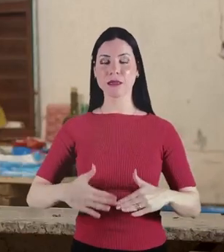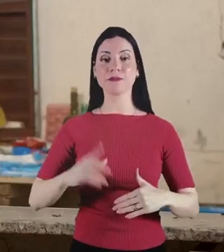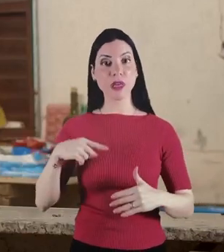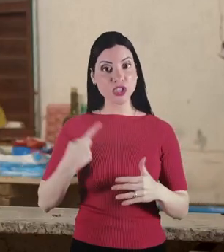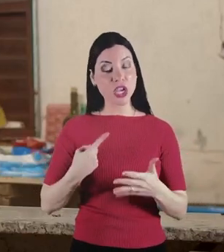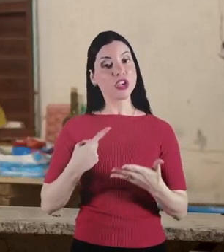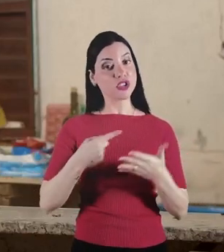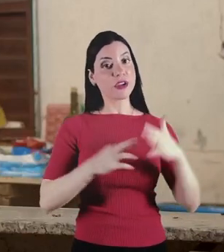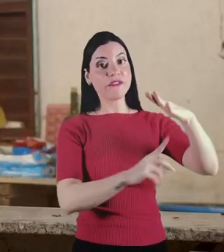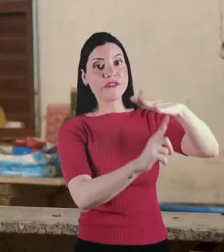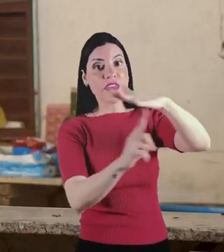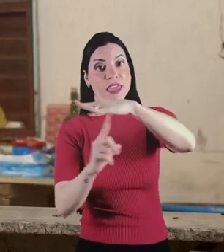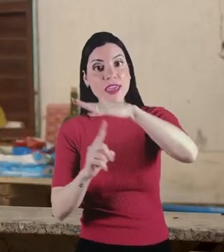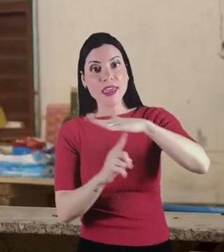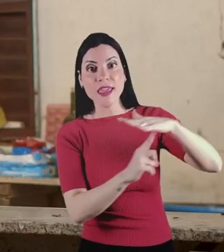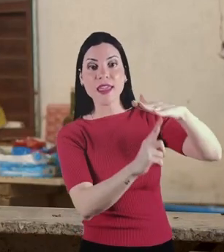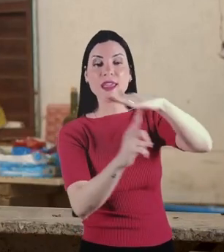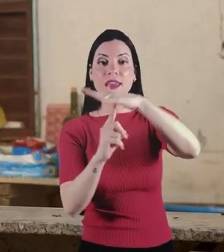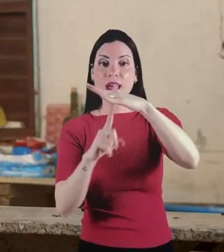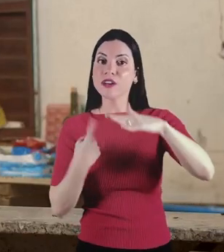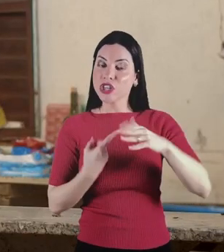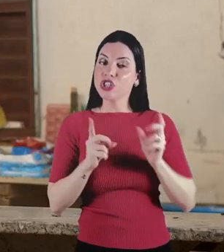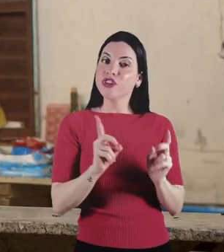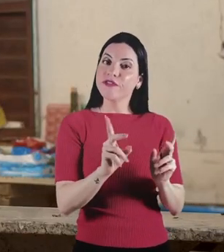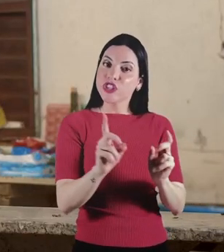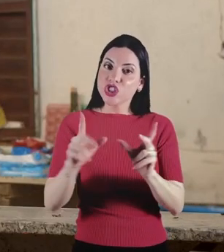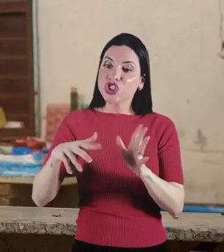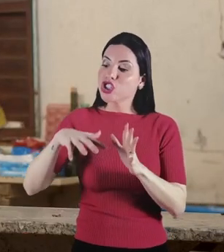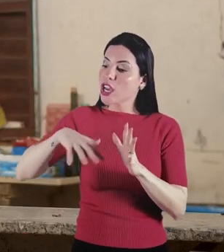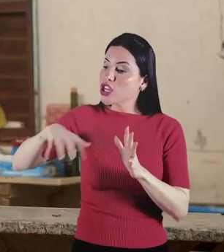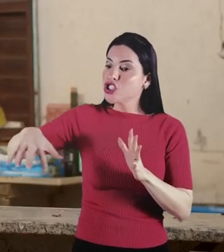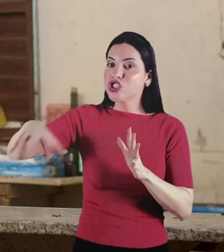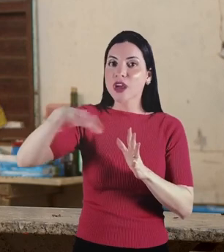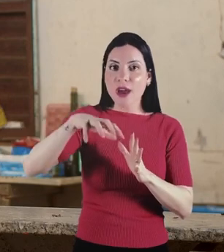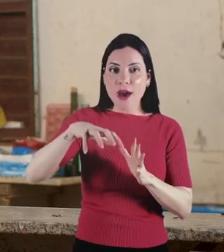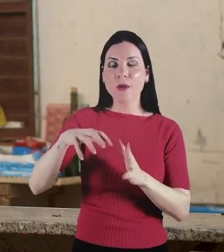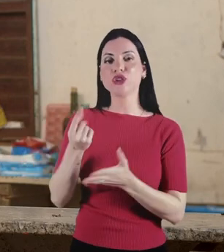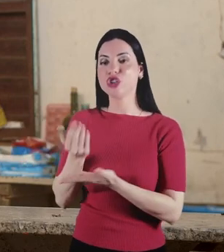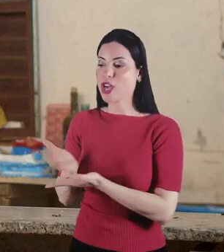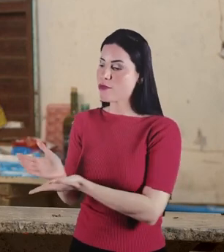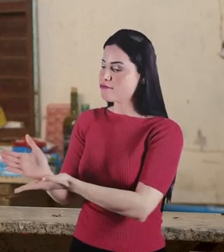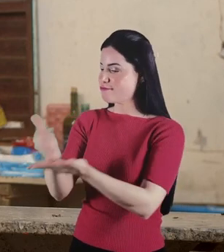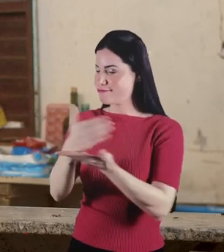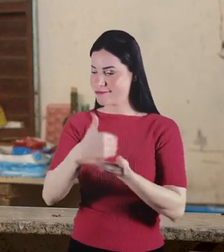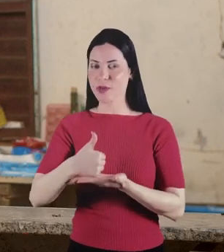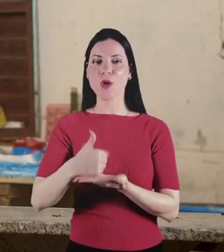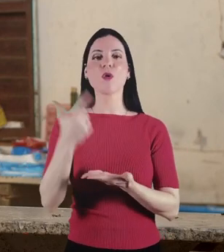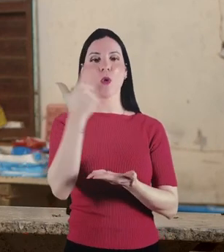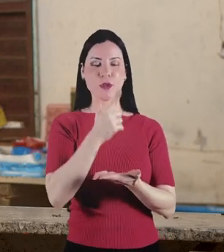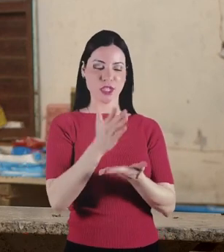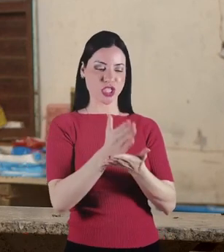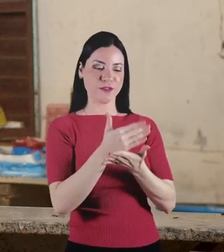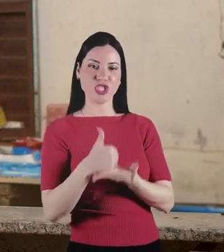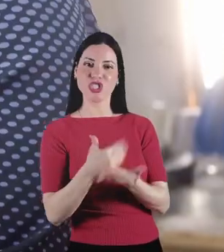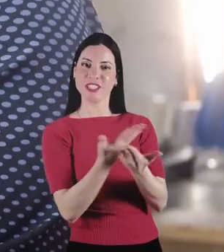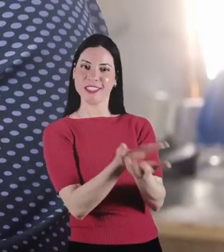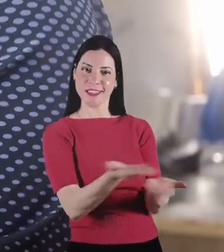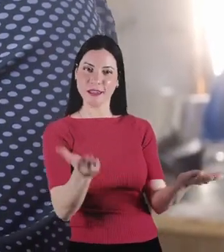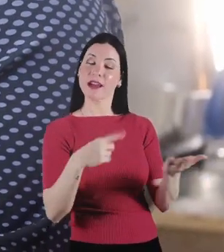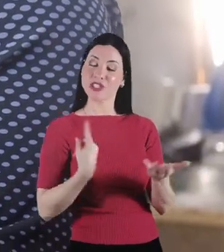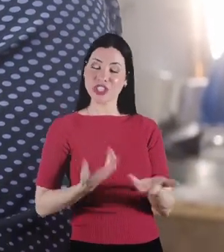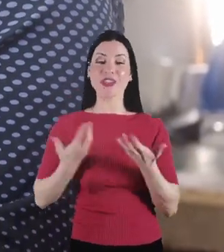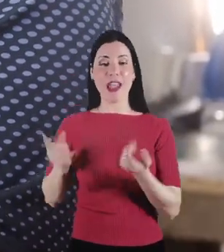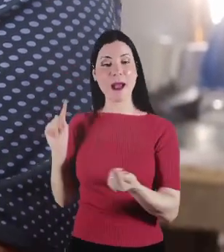vendia esses itens nas feiras da região, e o dinheiro era dividido entre elas.